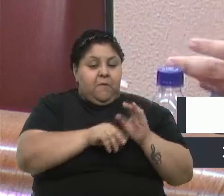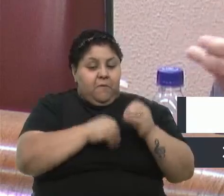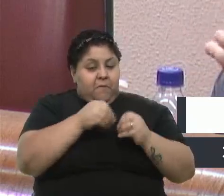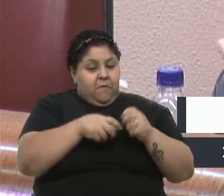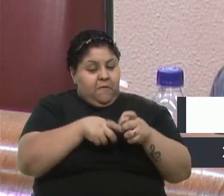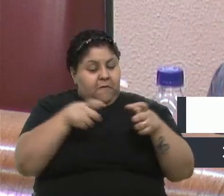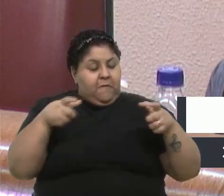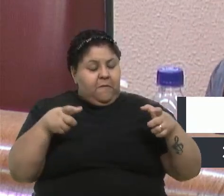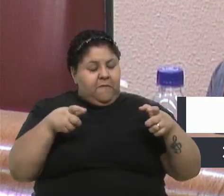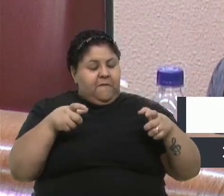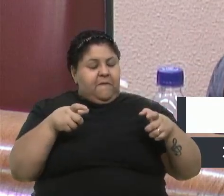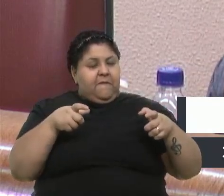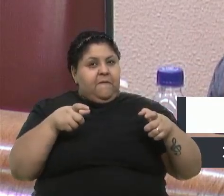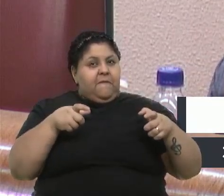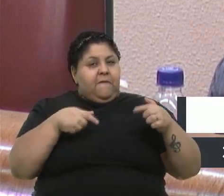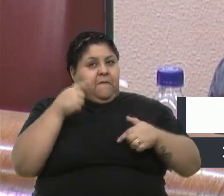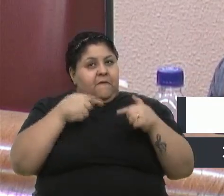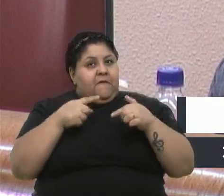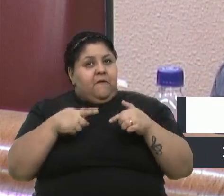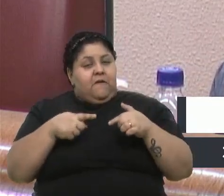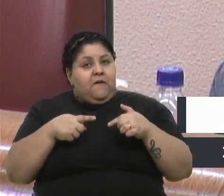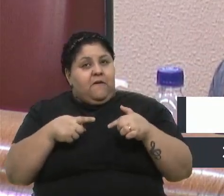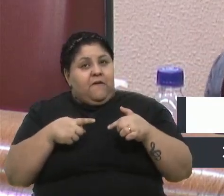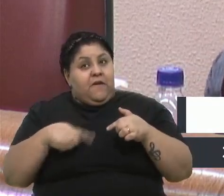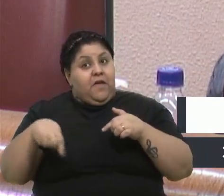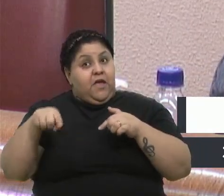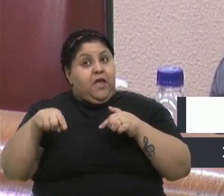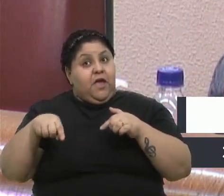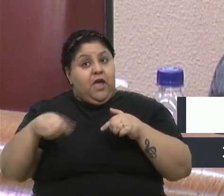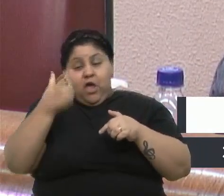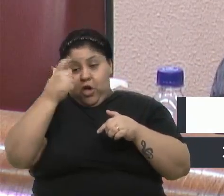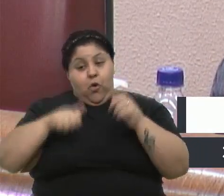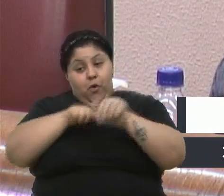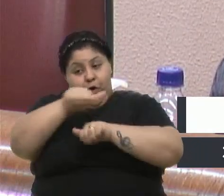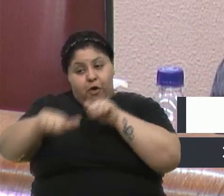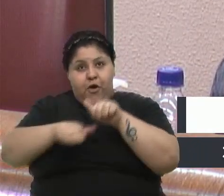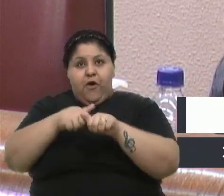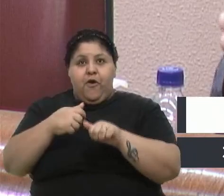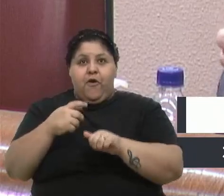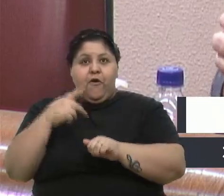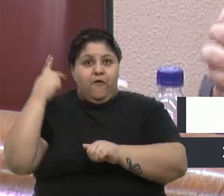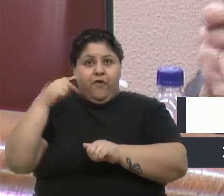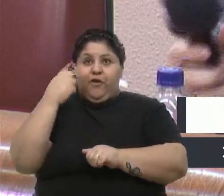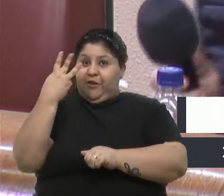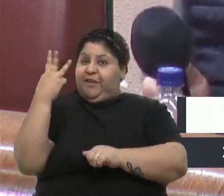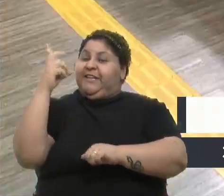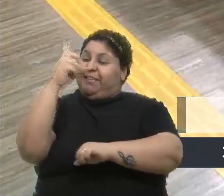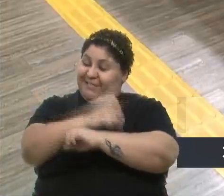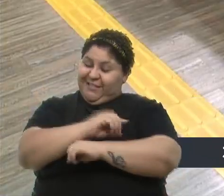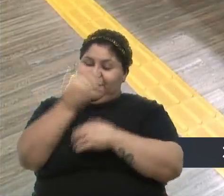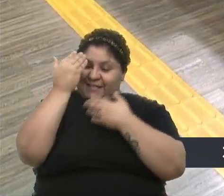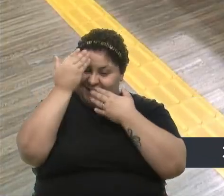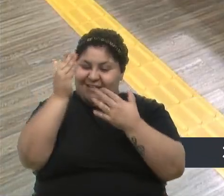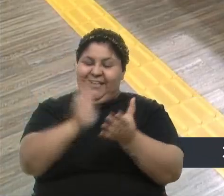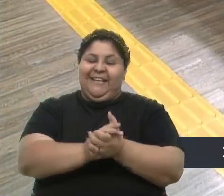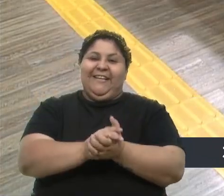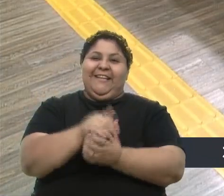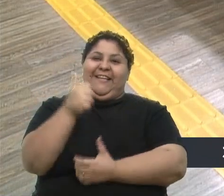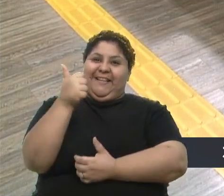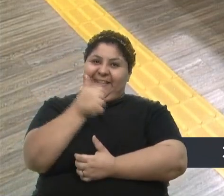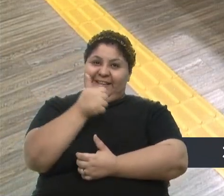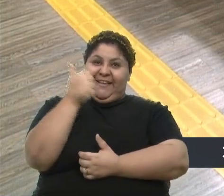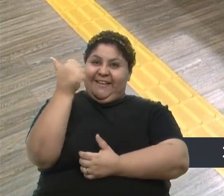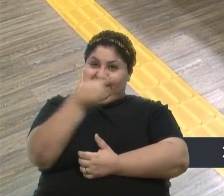discussão, acho que nós vamos ter que propor vereador por três dias. Obrigado. Vai ter a e a segunda